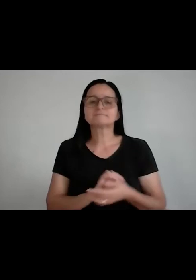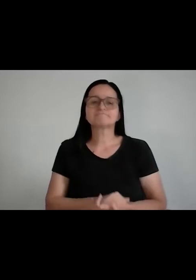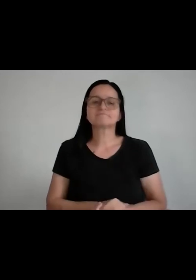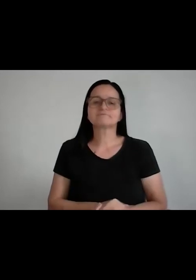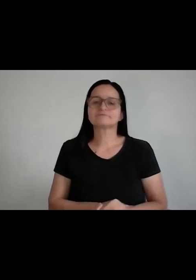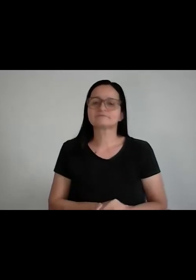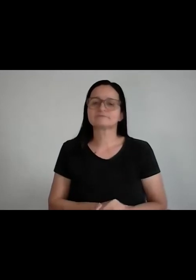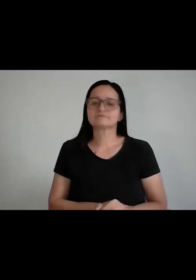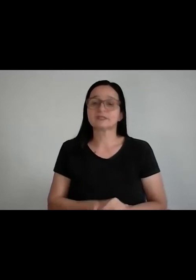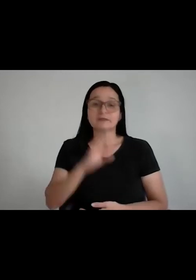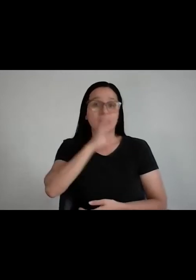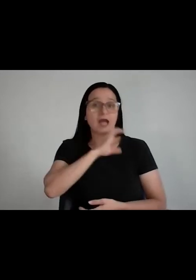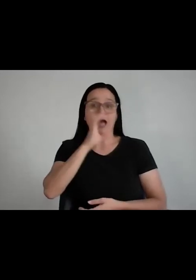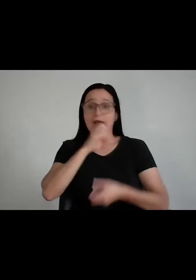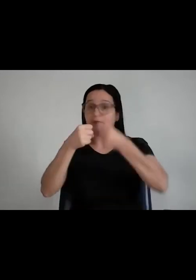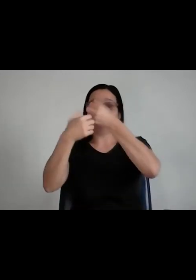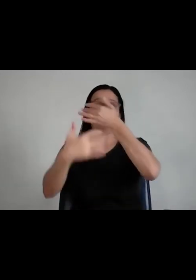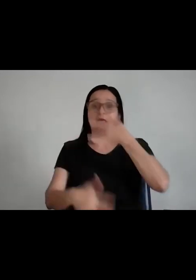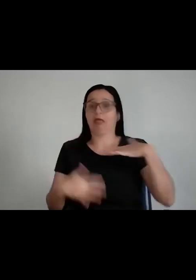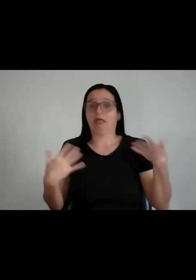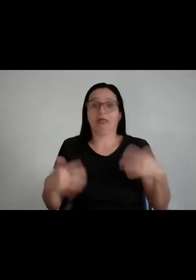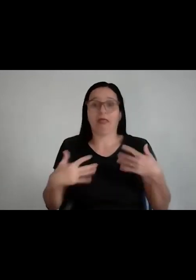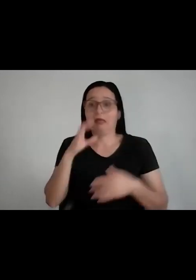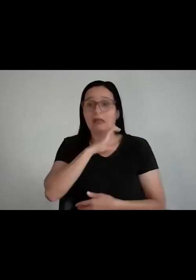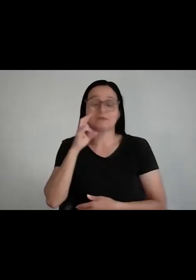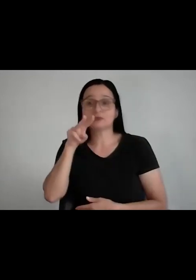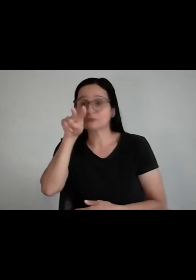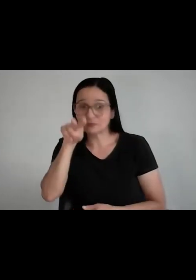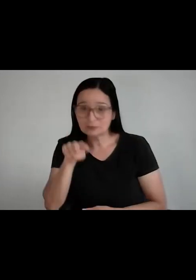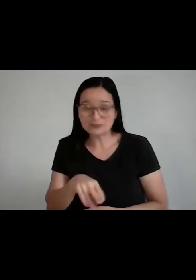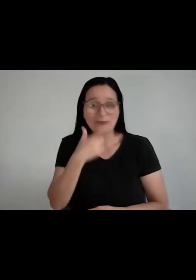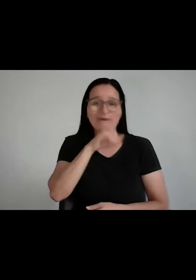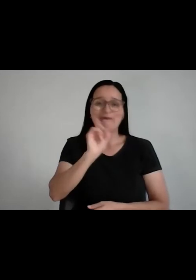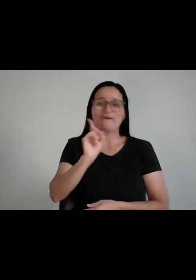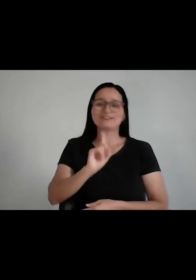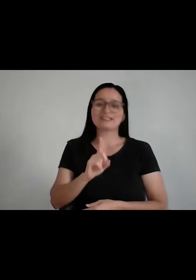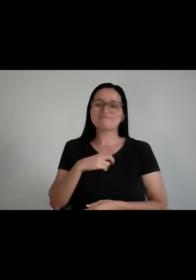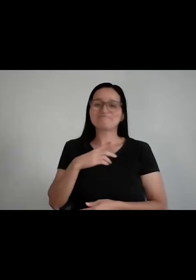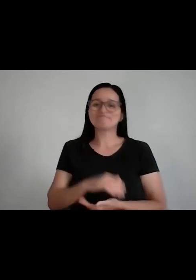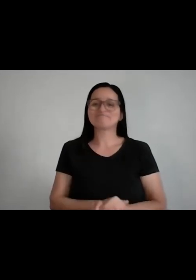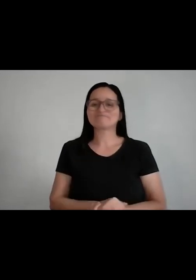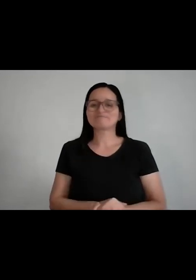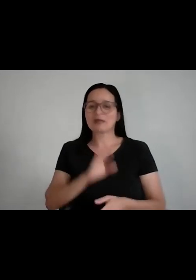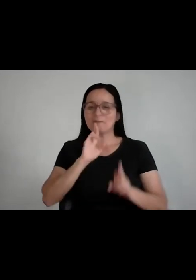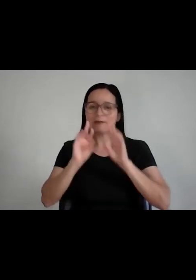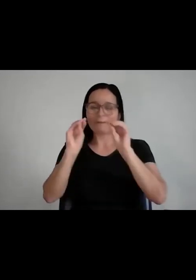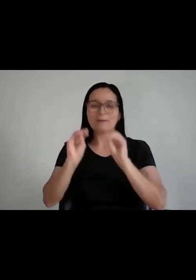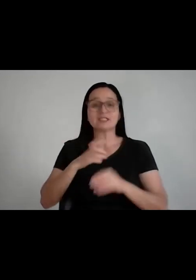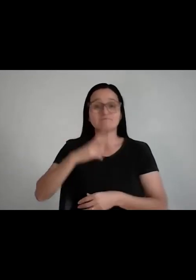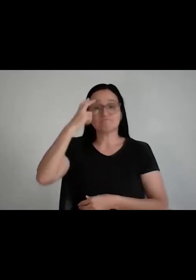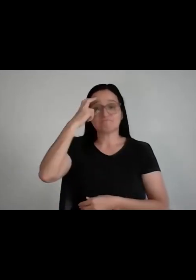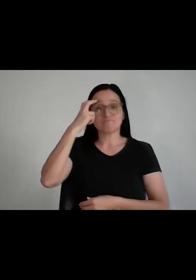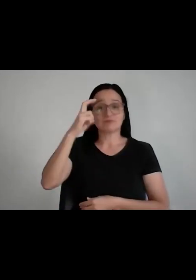Muito rápido, Schleiser. Ah, demais, né? Eu não consigo nem ouvir. Então, o pessoal está participando mesmo. Bom, inteligência emocional.